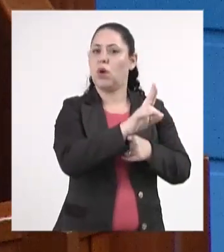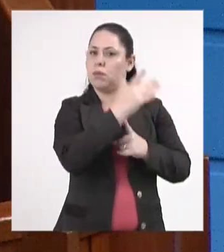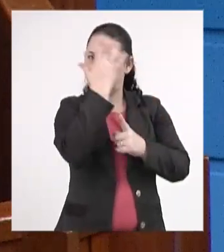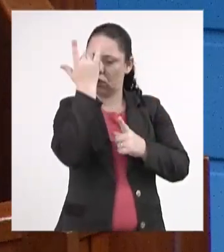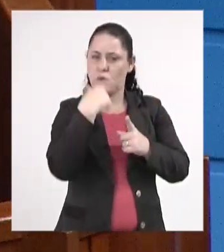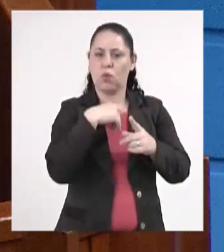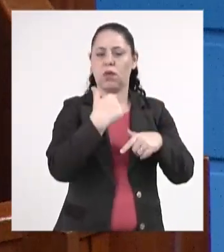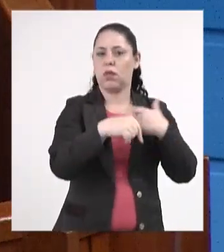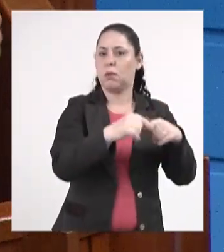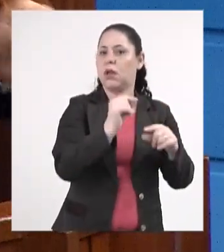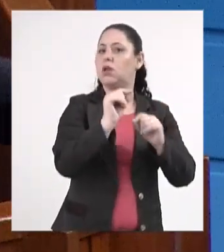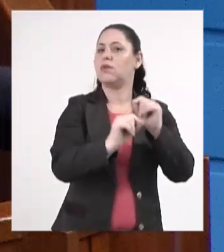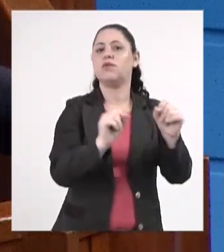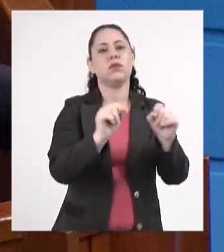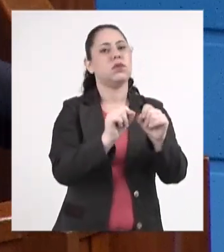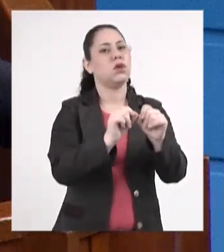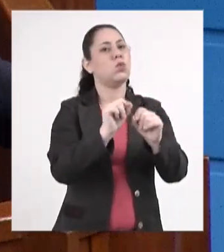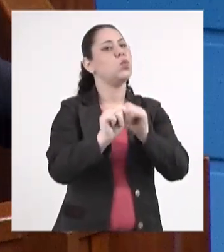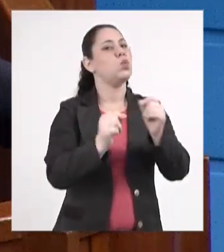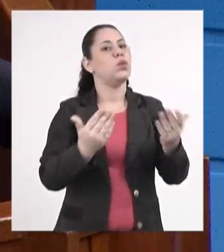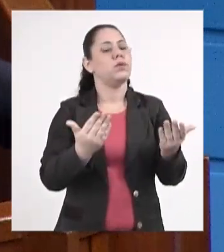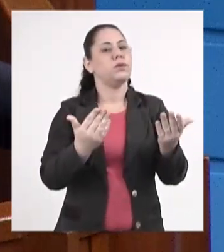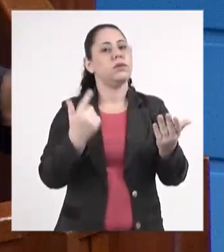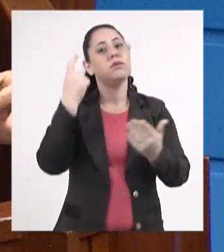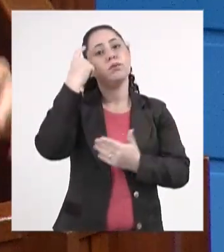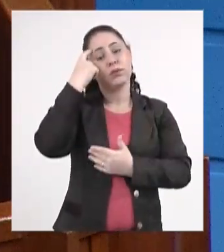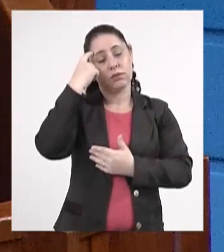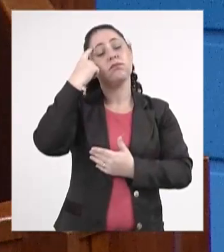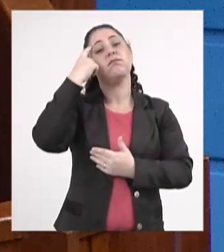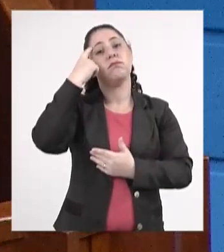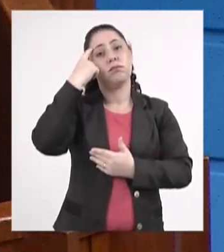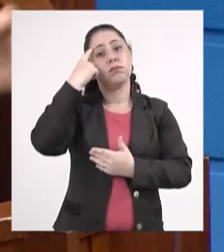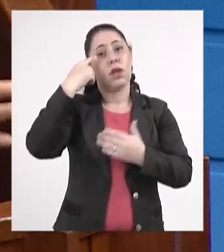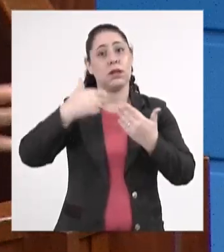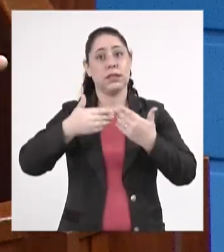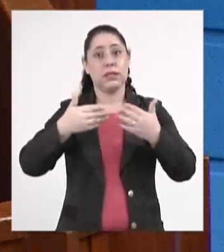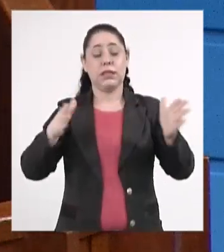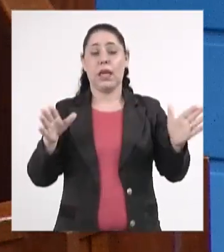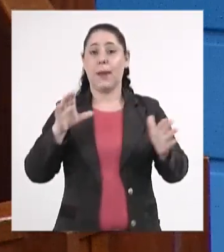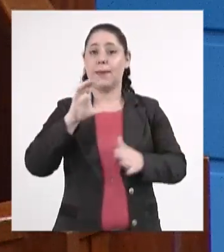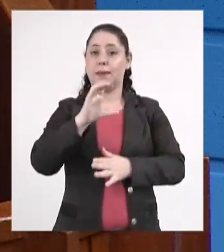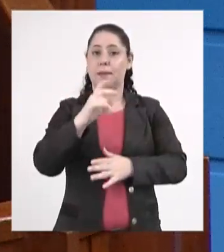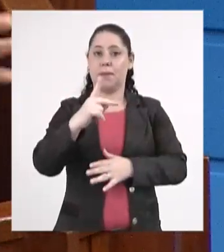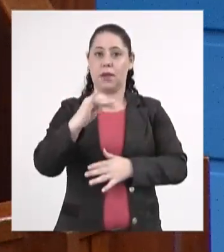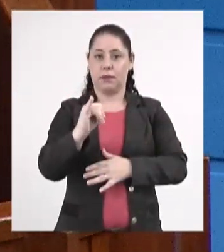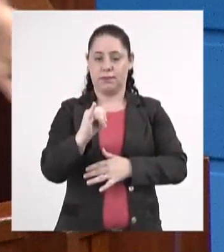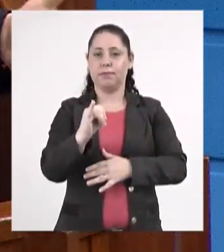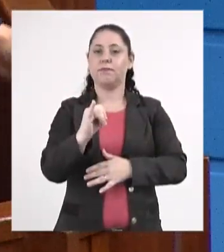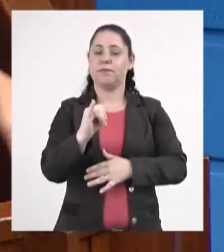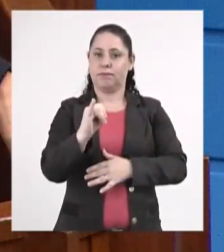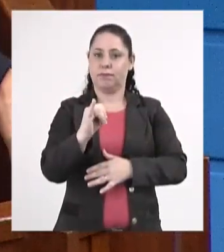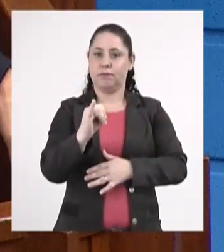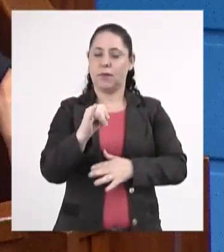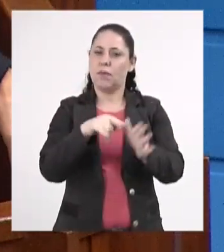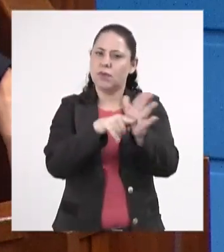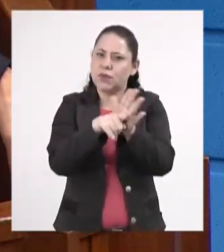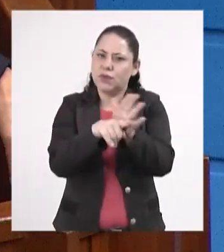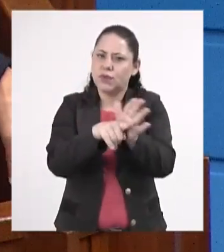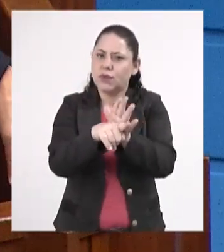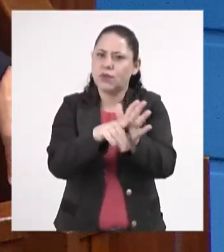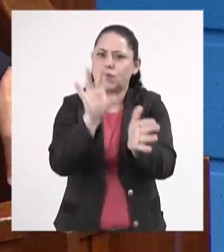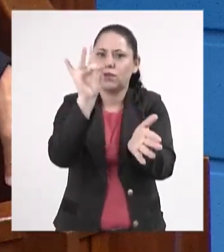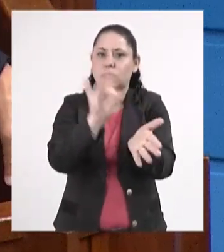não, que exerceram que cargo ou não, eu penso que nós deveríamos abrir uma CPI, uma CPI para investigar.